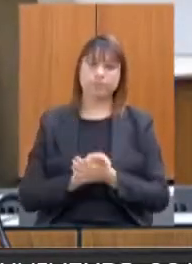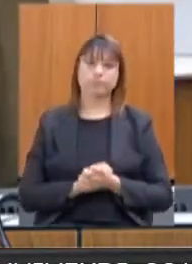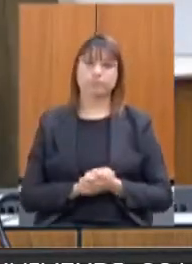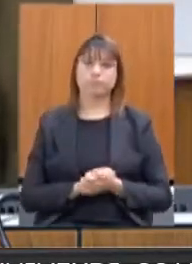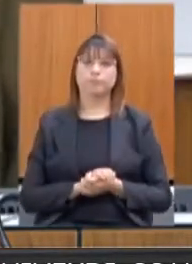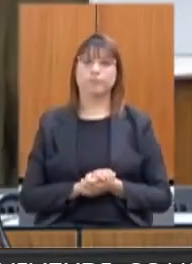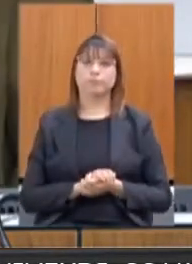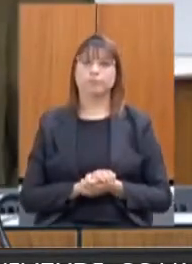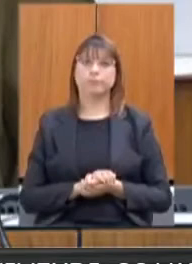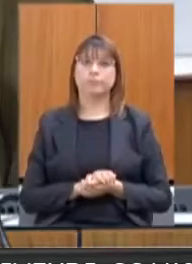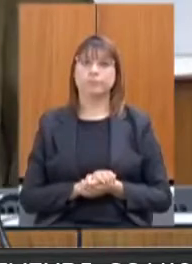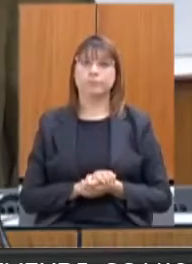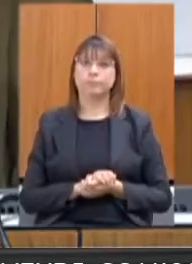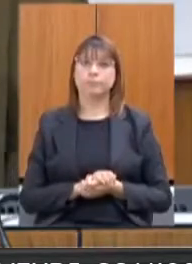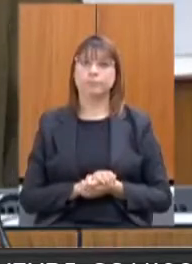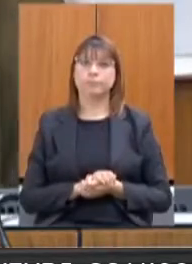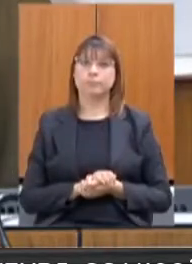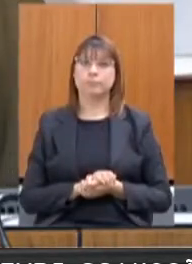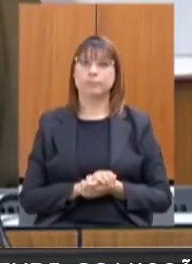Tudo bem, Marta?